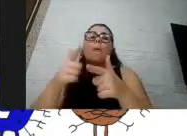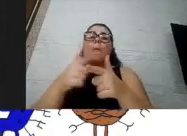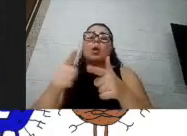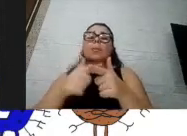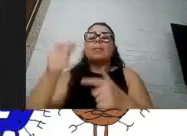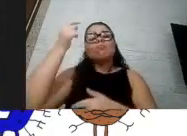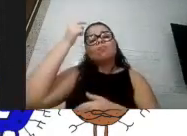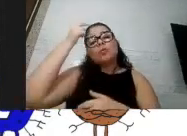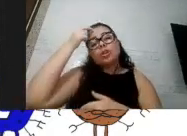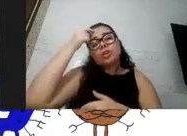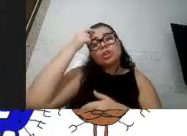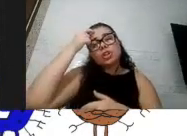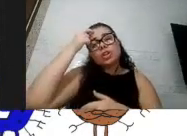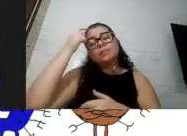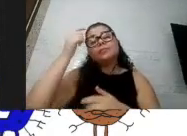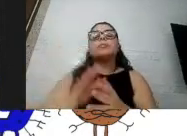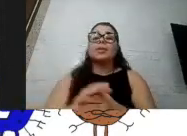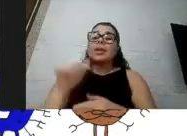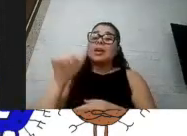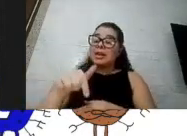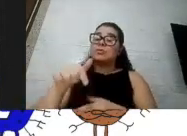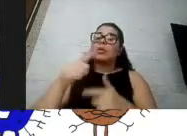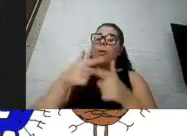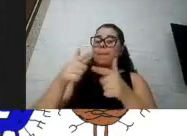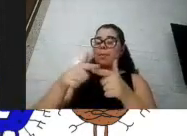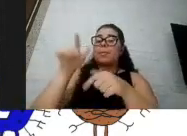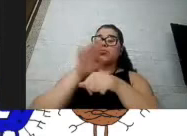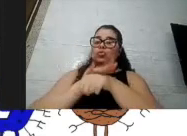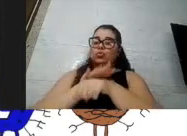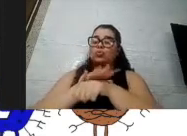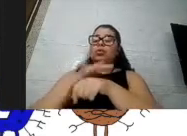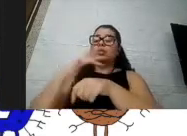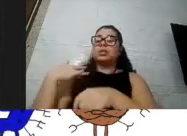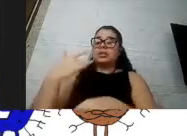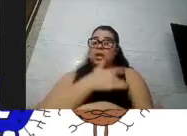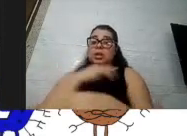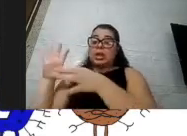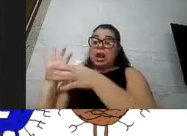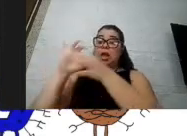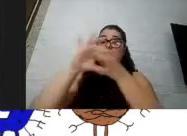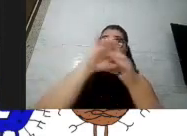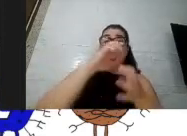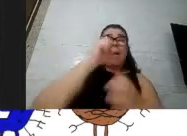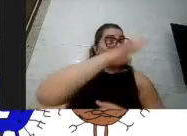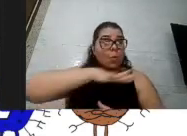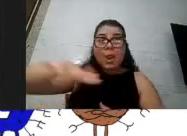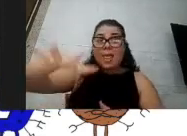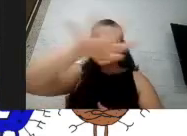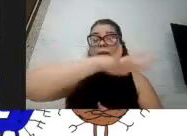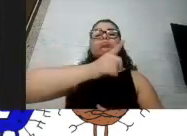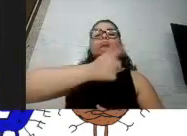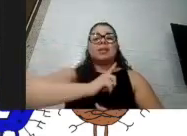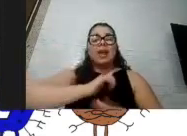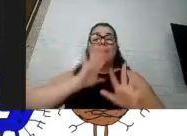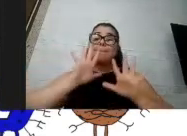tudo são condições de saúde associadas que acometem a população geral, mas também pode